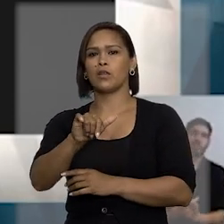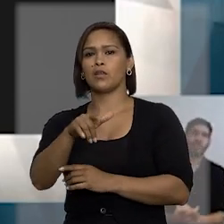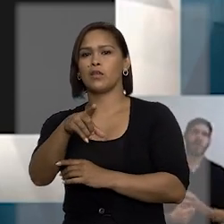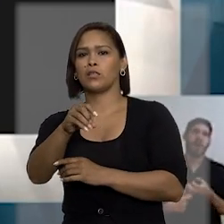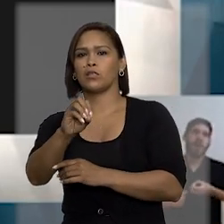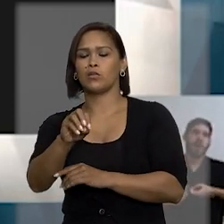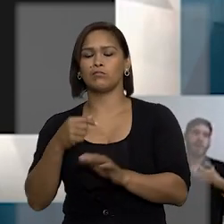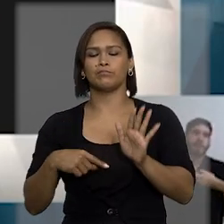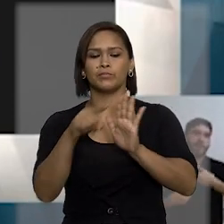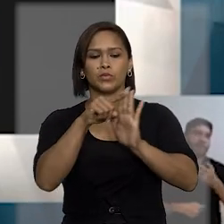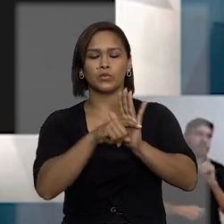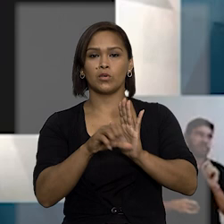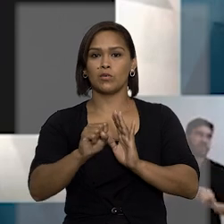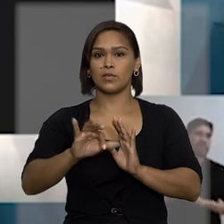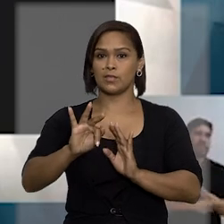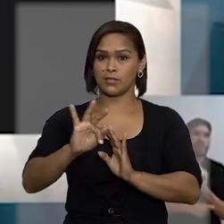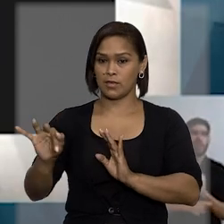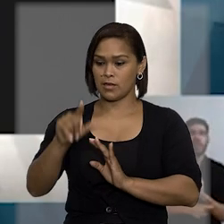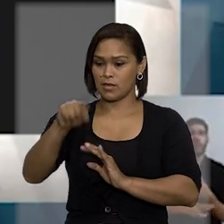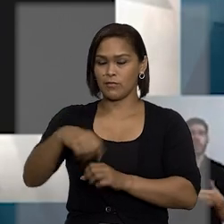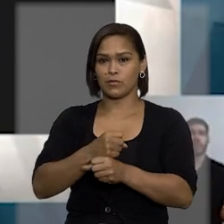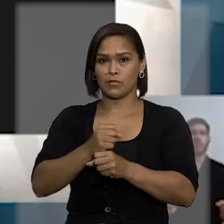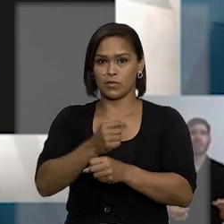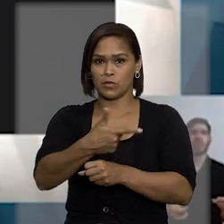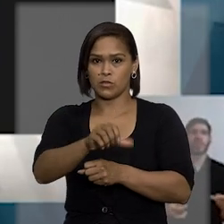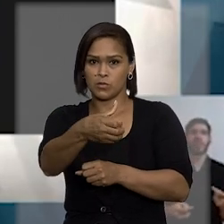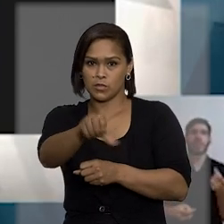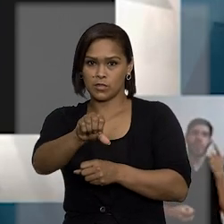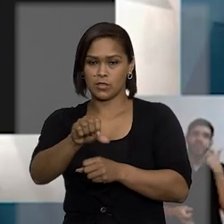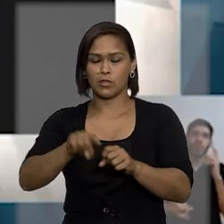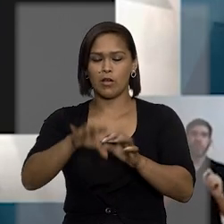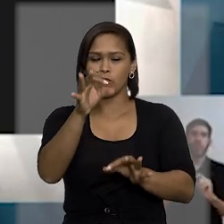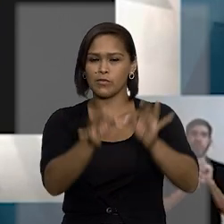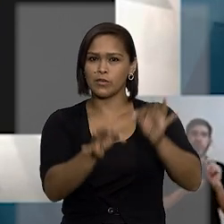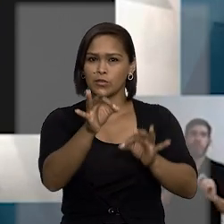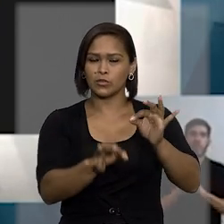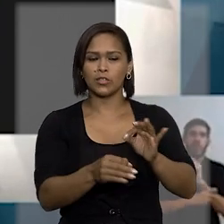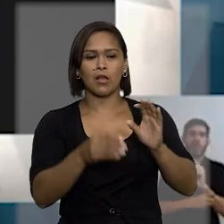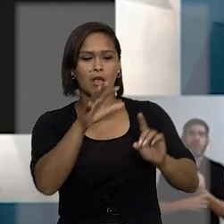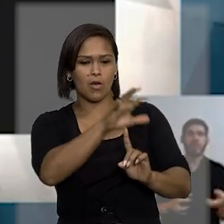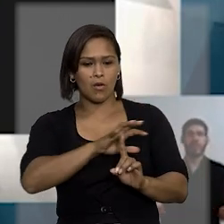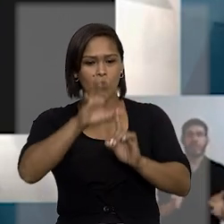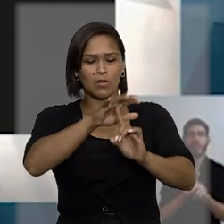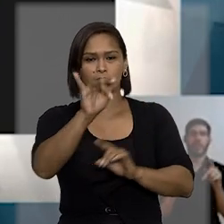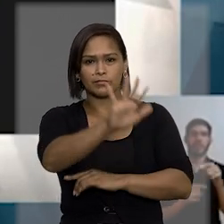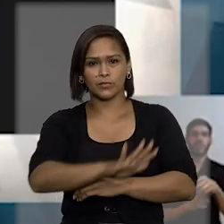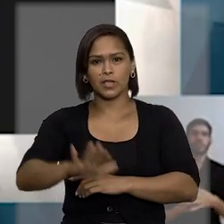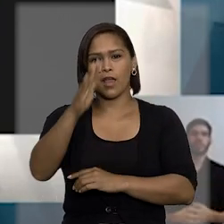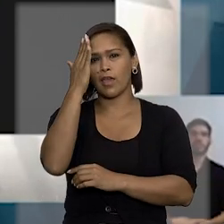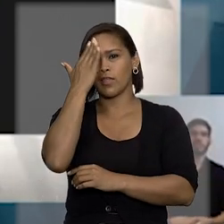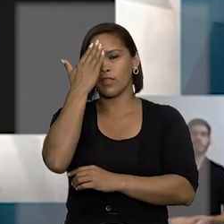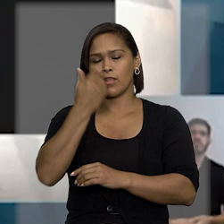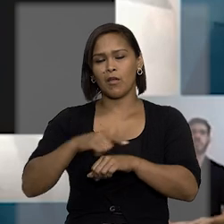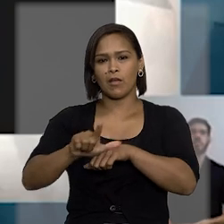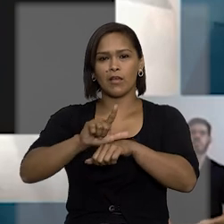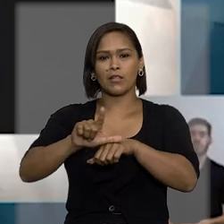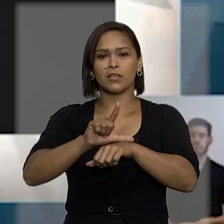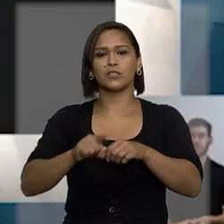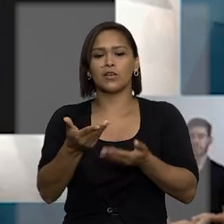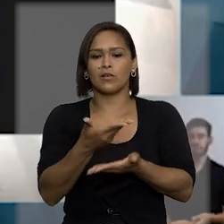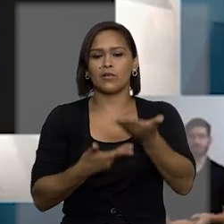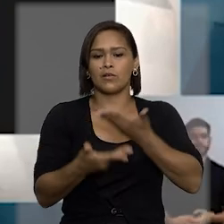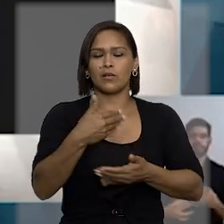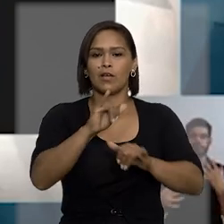apontou que o Supremo Tribunal Federal, em 2019, em um julgamento com repercussão geral, entendeu pela legitimidade do